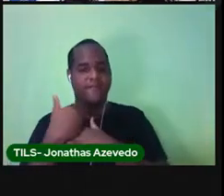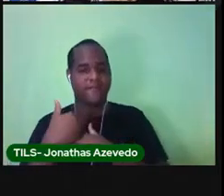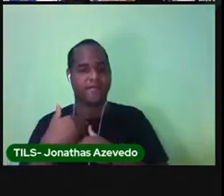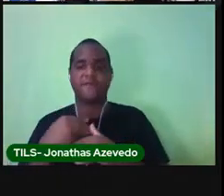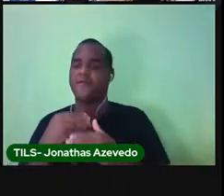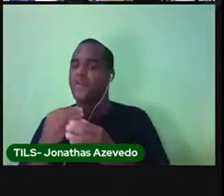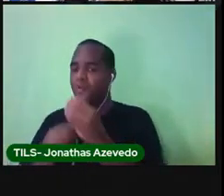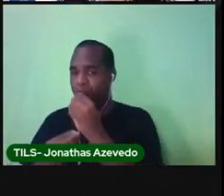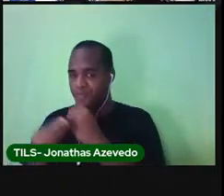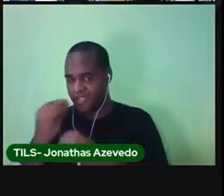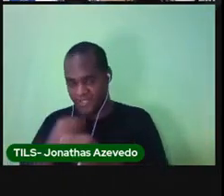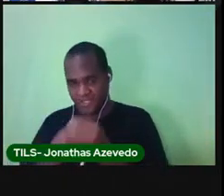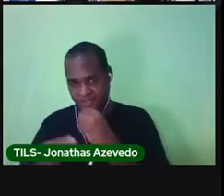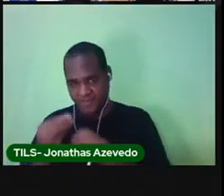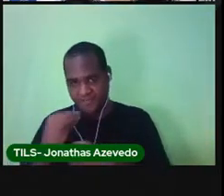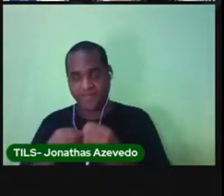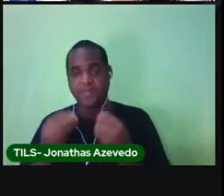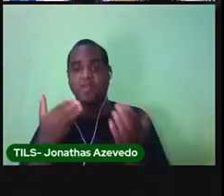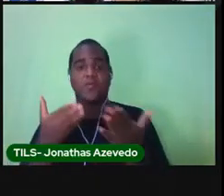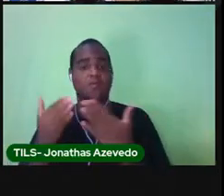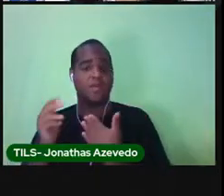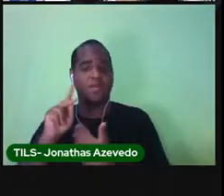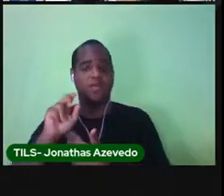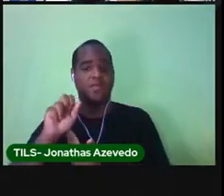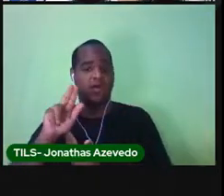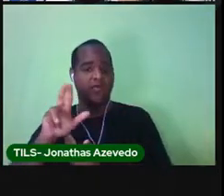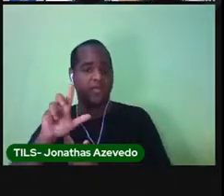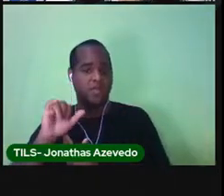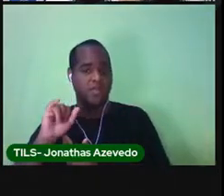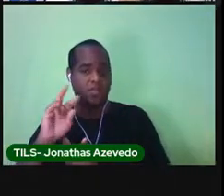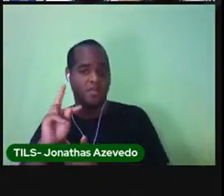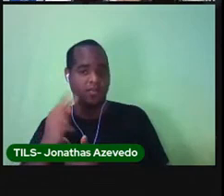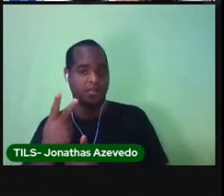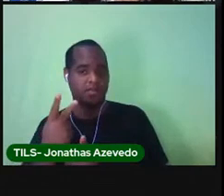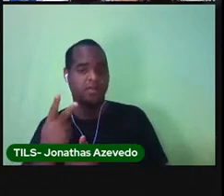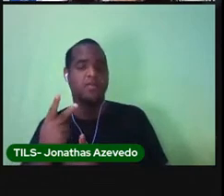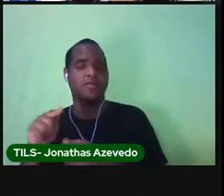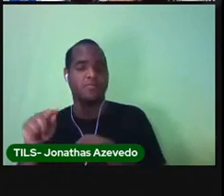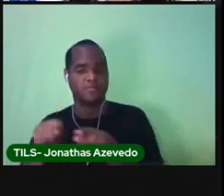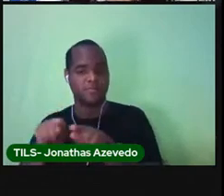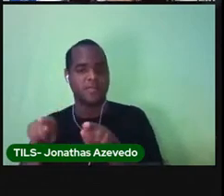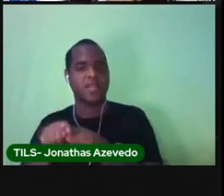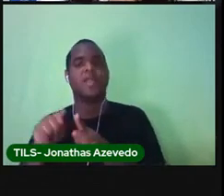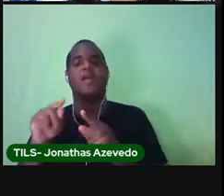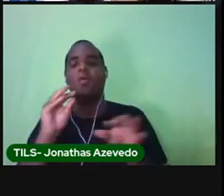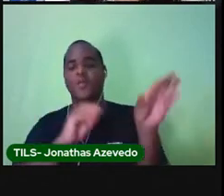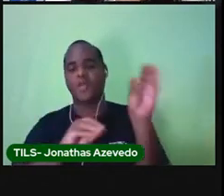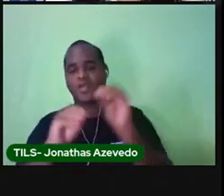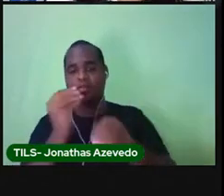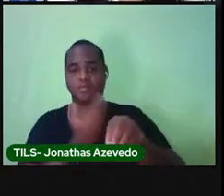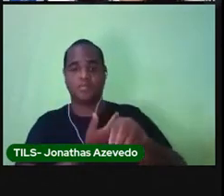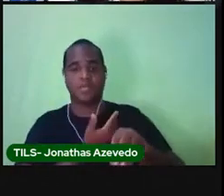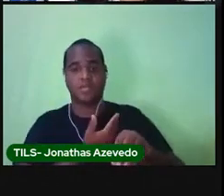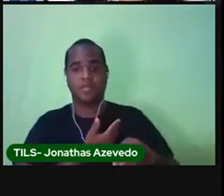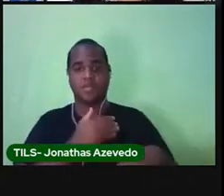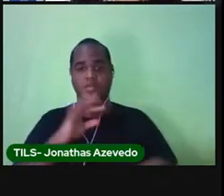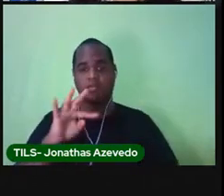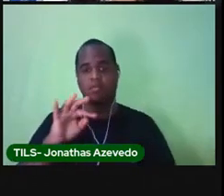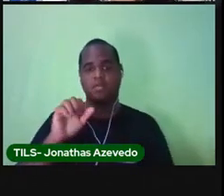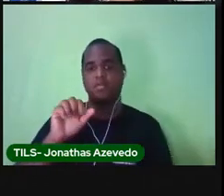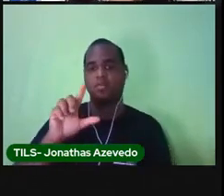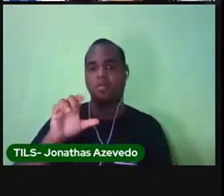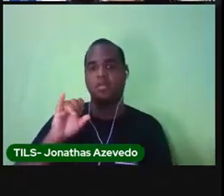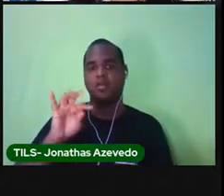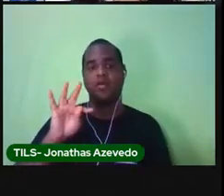Vamos fazer comidinha. Convide a Paulinha também. Um beijinho da sua amiga Talita.